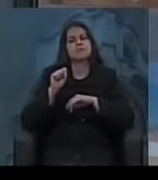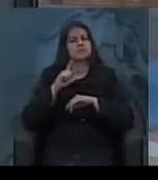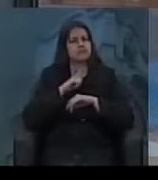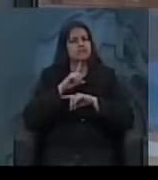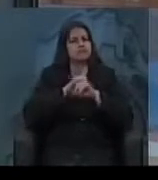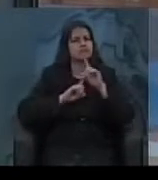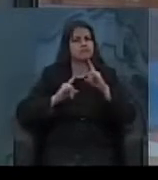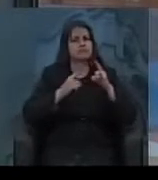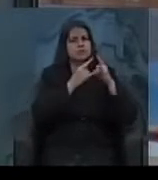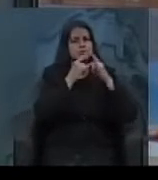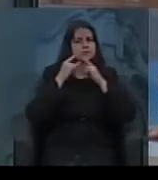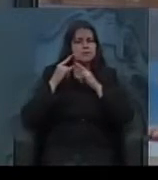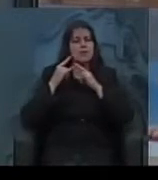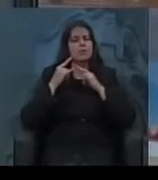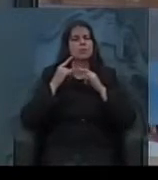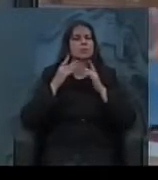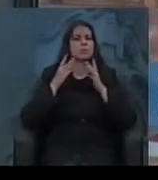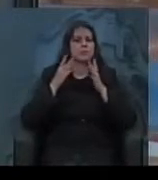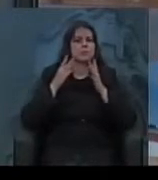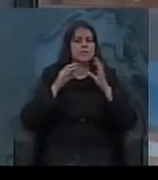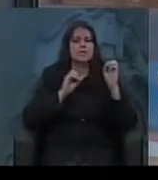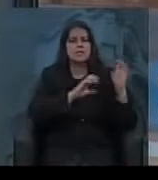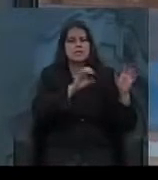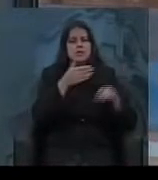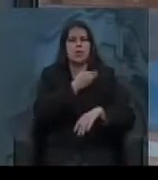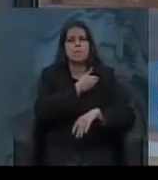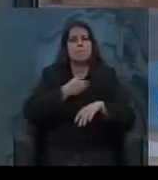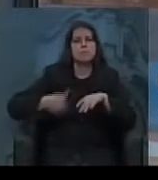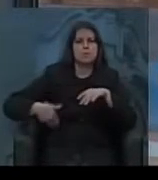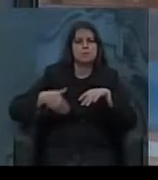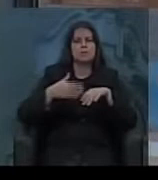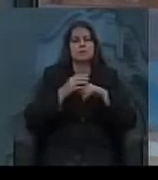institucionalizar o ensino público,